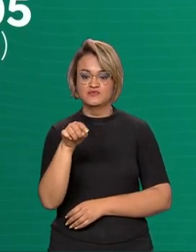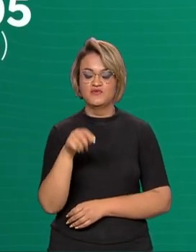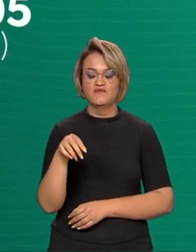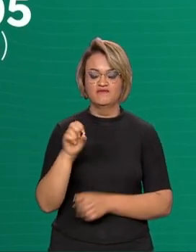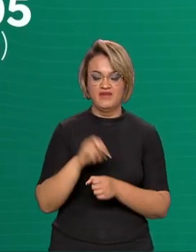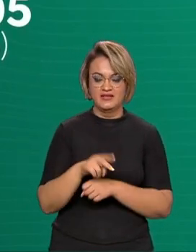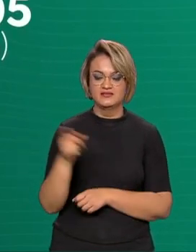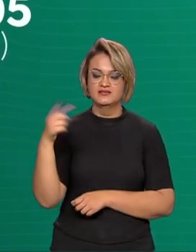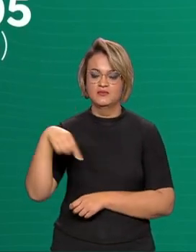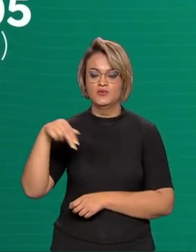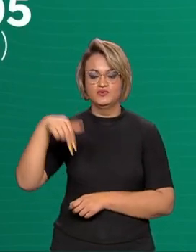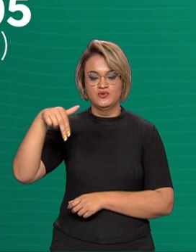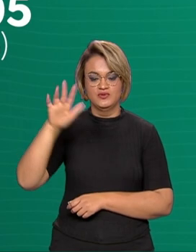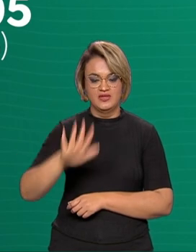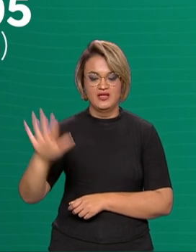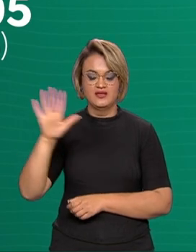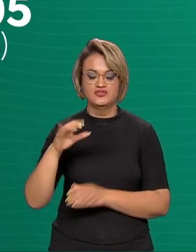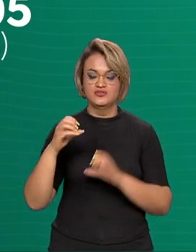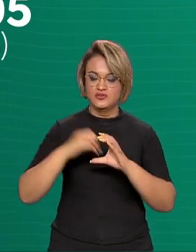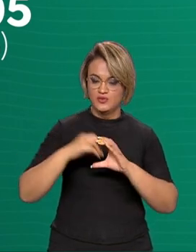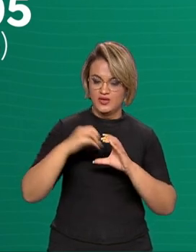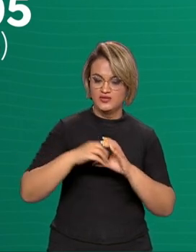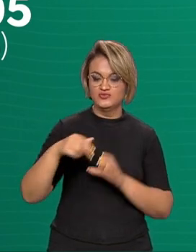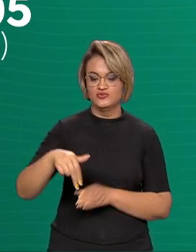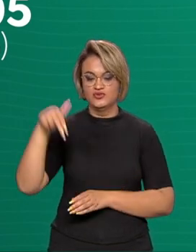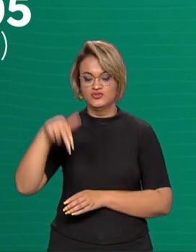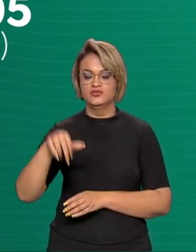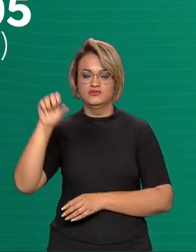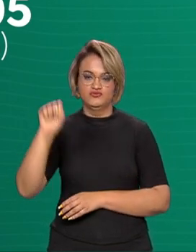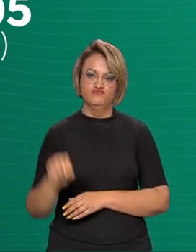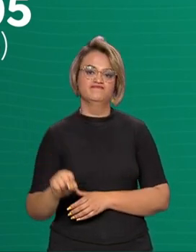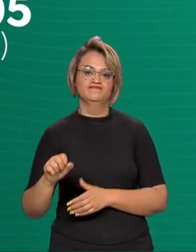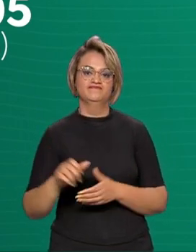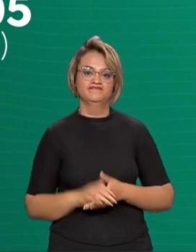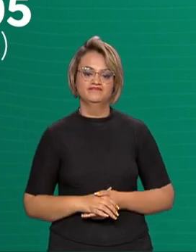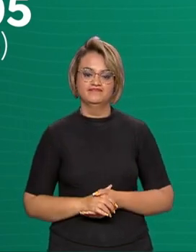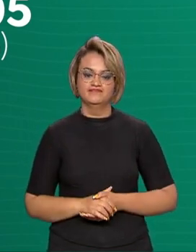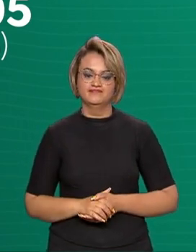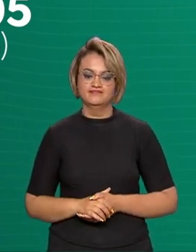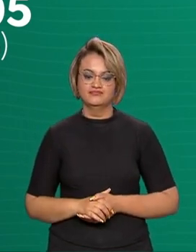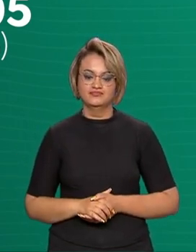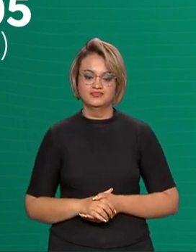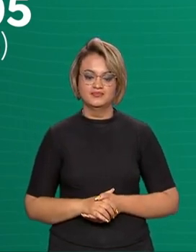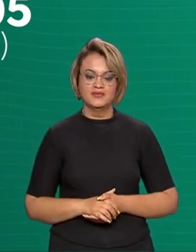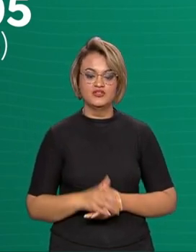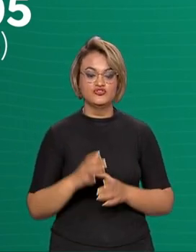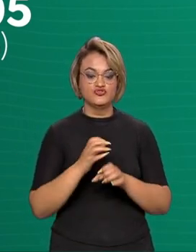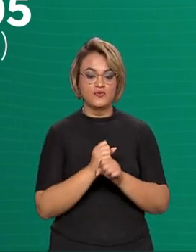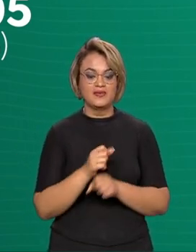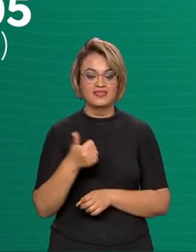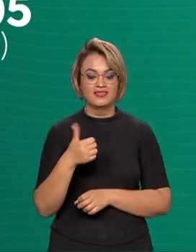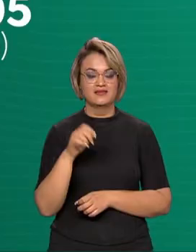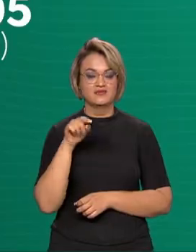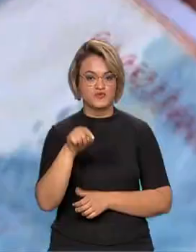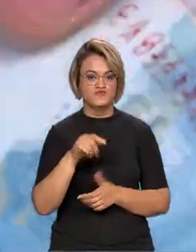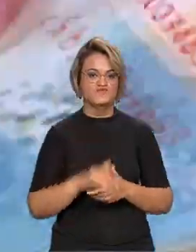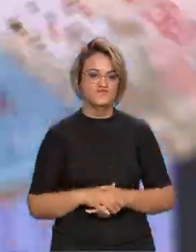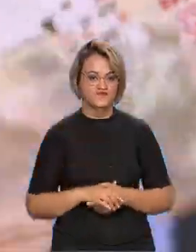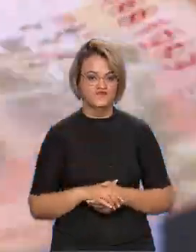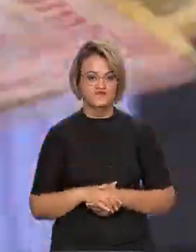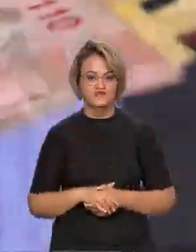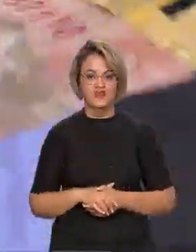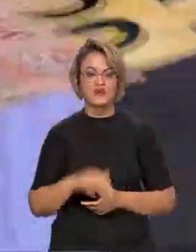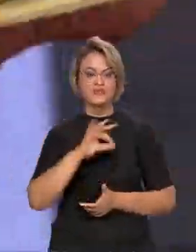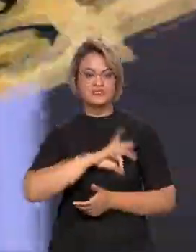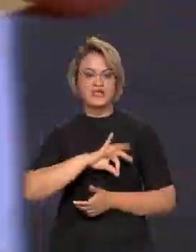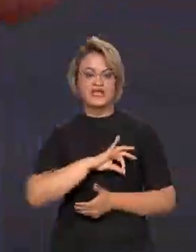sequência, Nordeste, Centro-Oeste, Norte e o Sul do país com quase 10 mil vagas. O